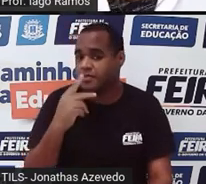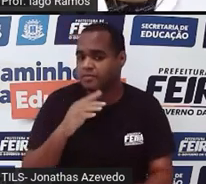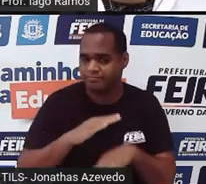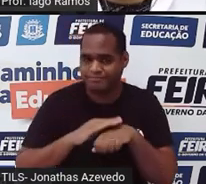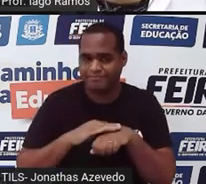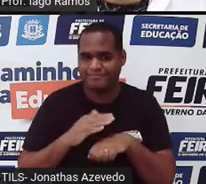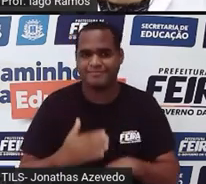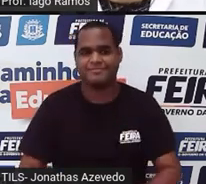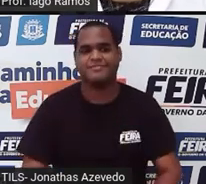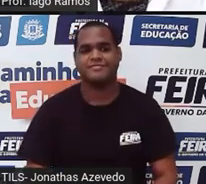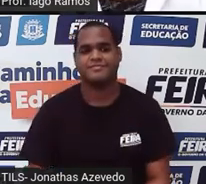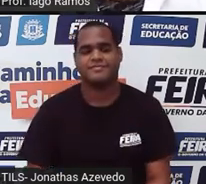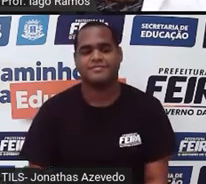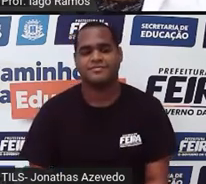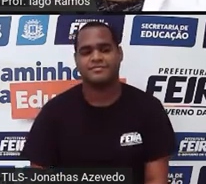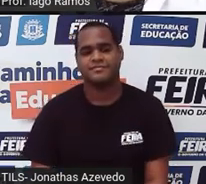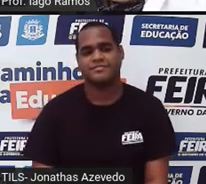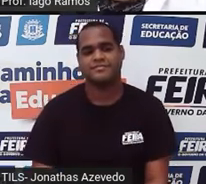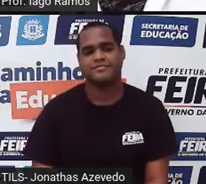hein?